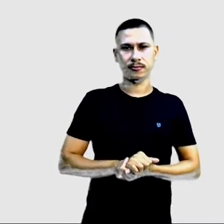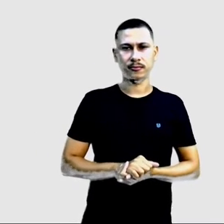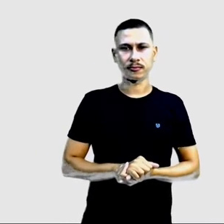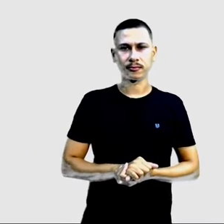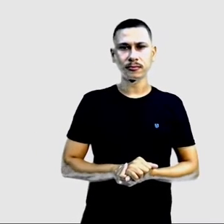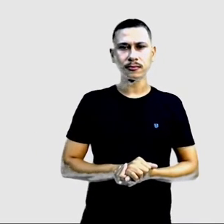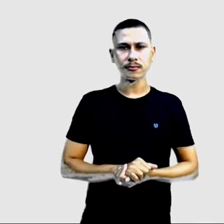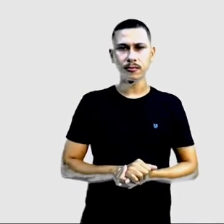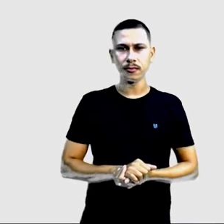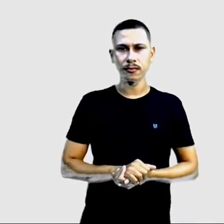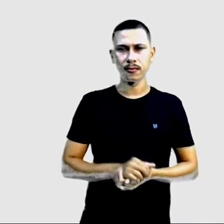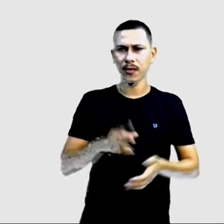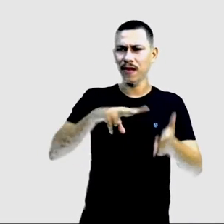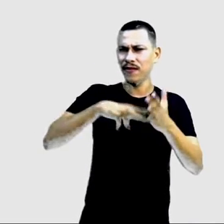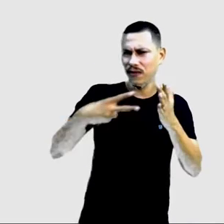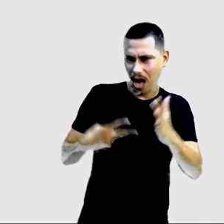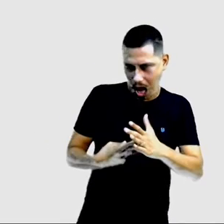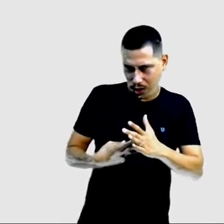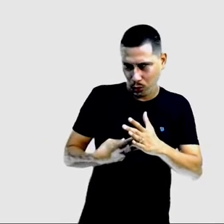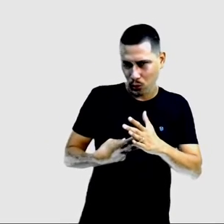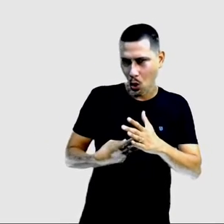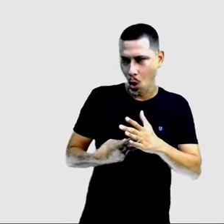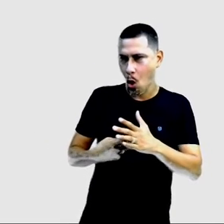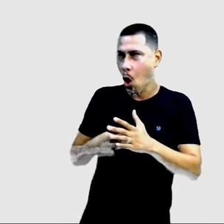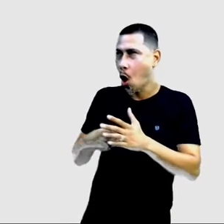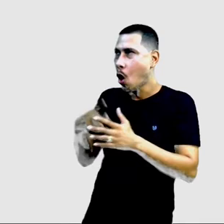Qual é o significado desse símbolo?